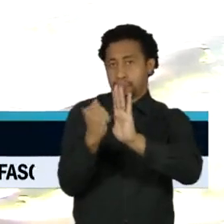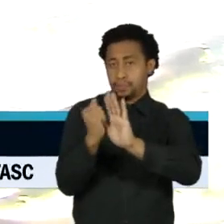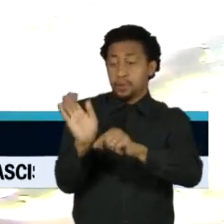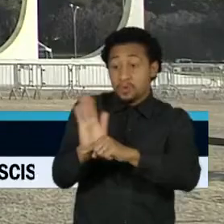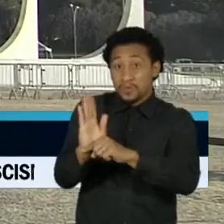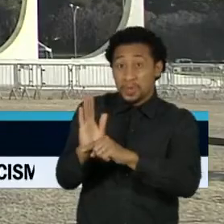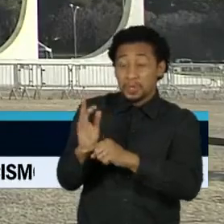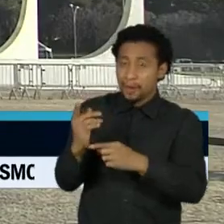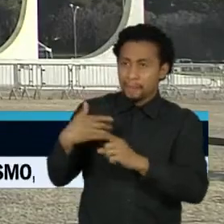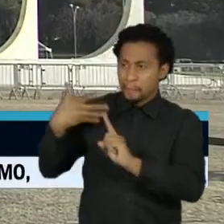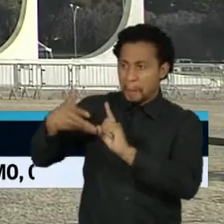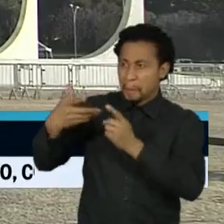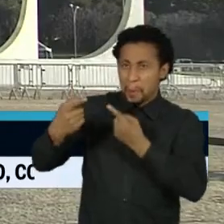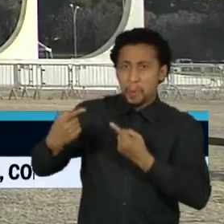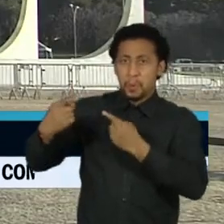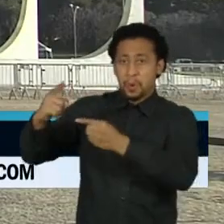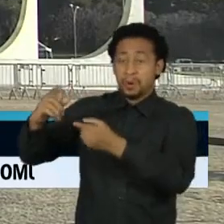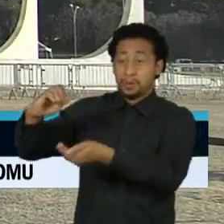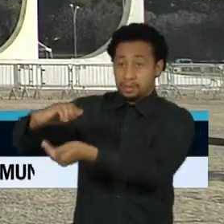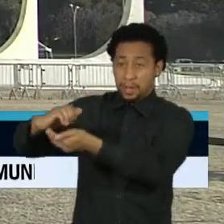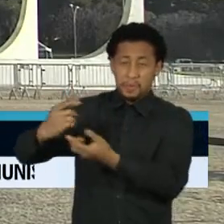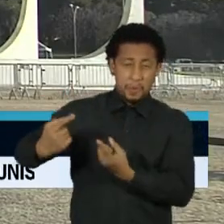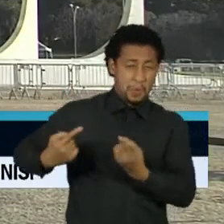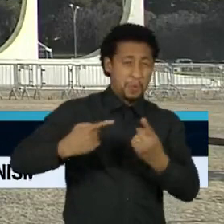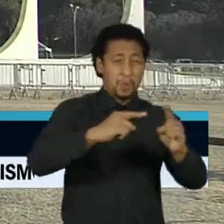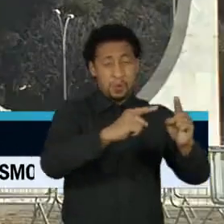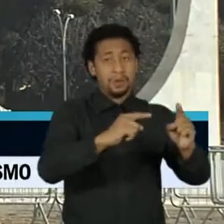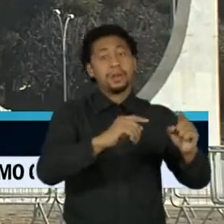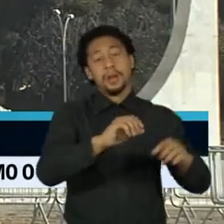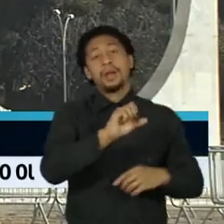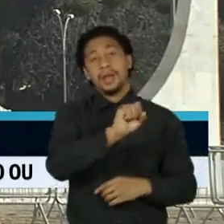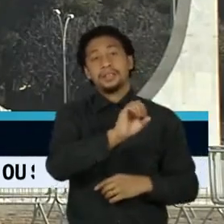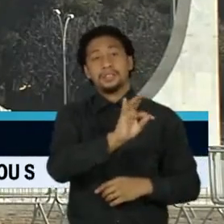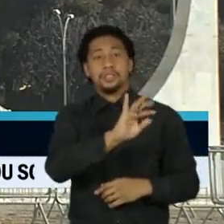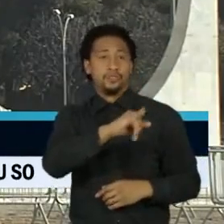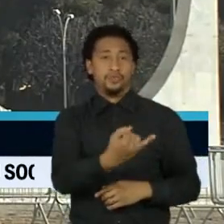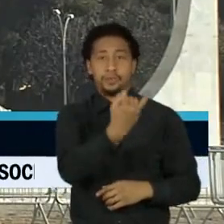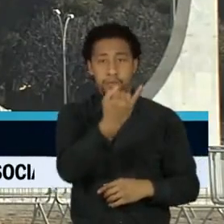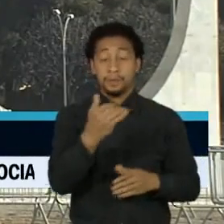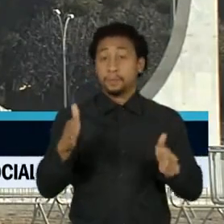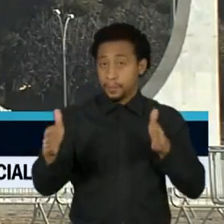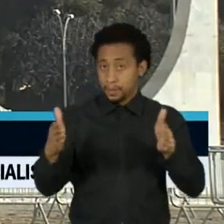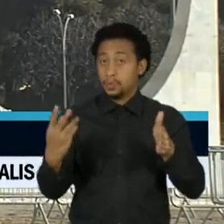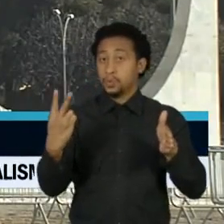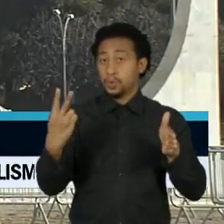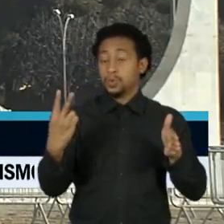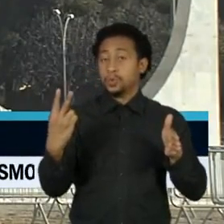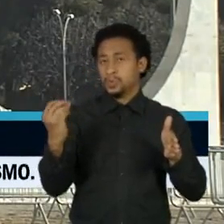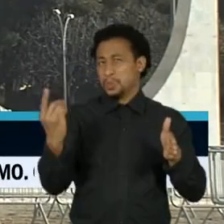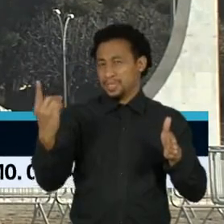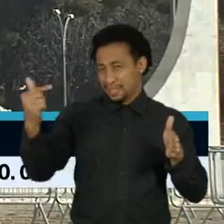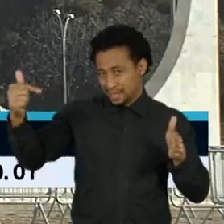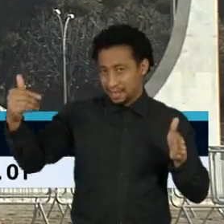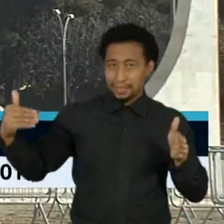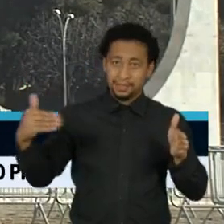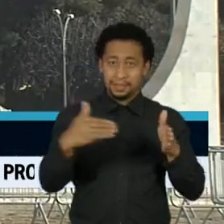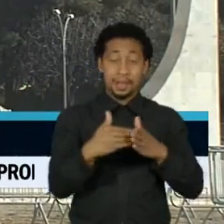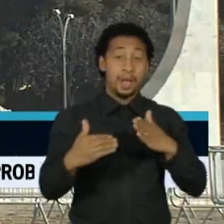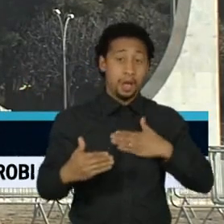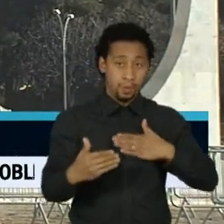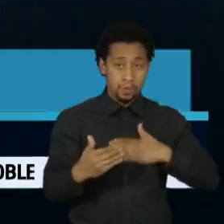Eleitoral e ao Supremo Tribunal Federal, publicados entre dezembro de 2017 e agosto de